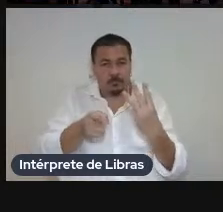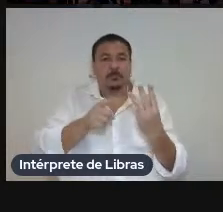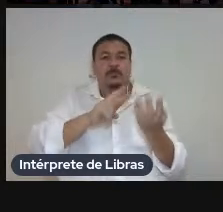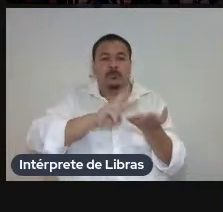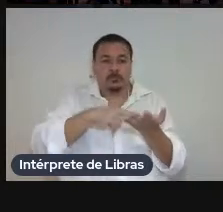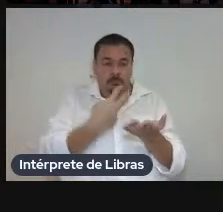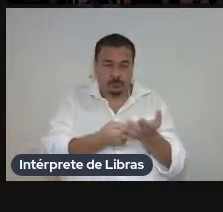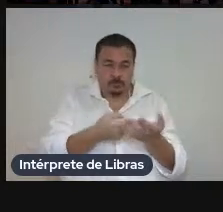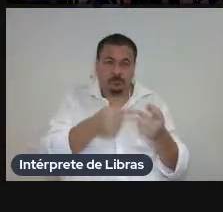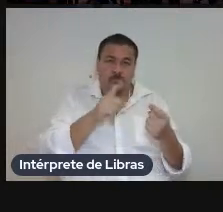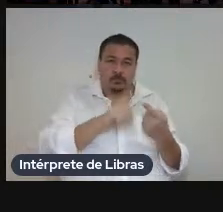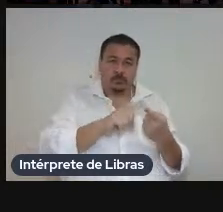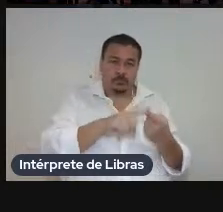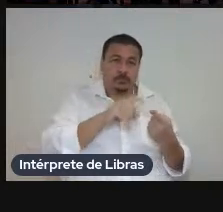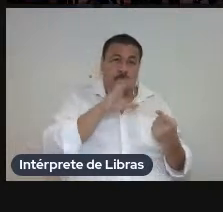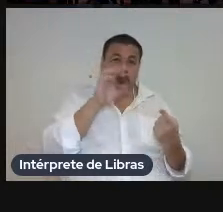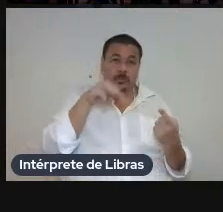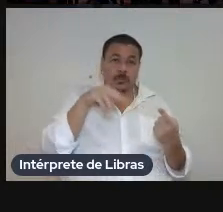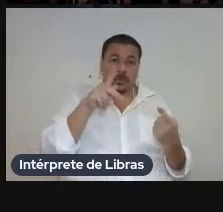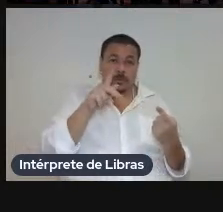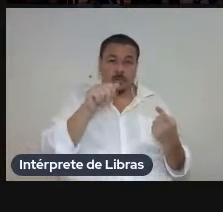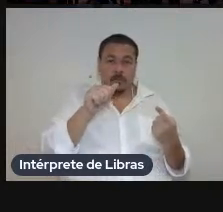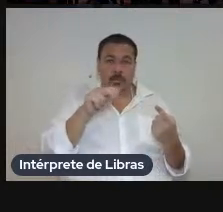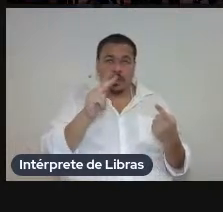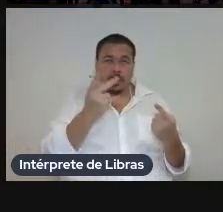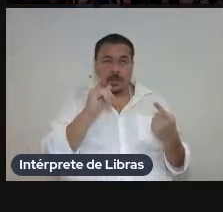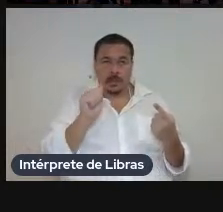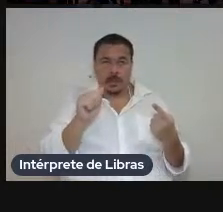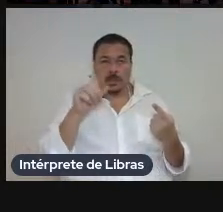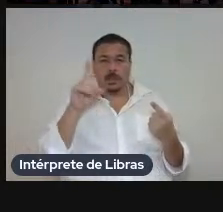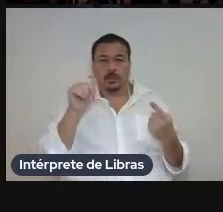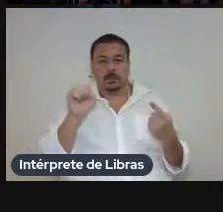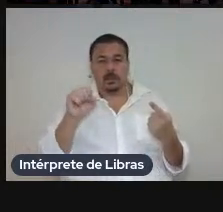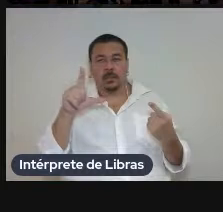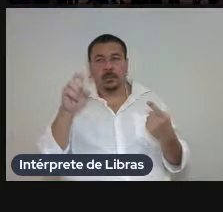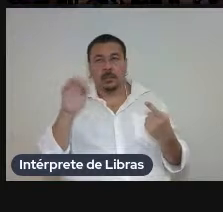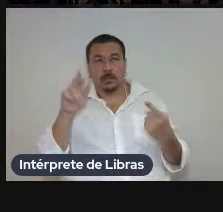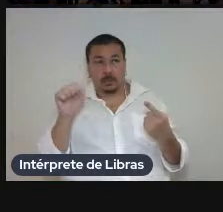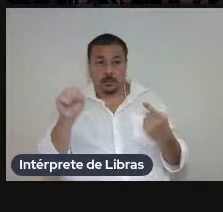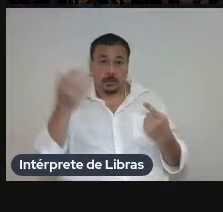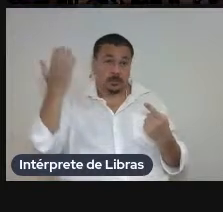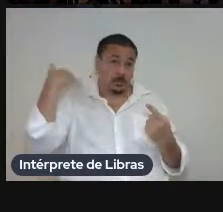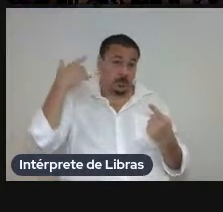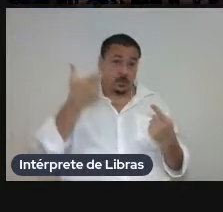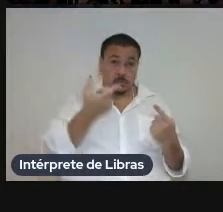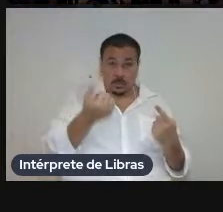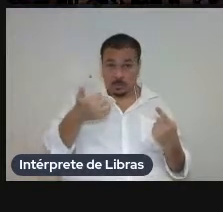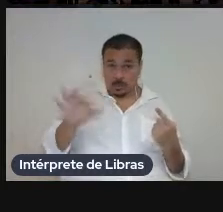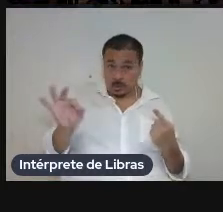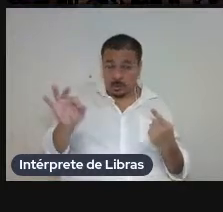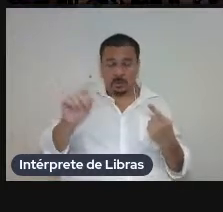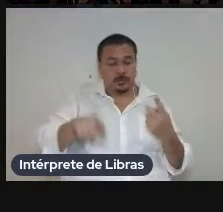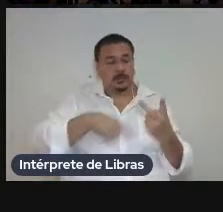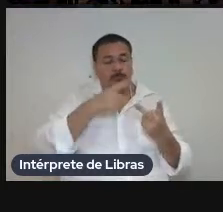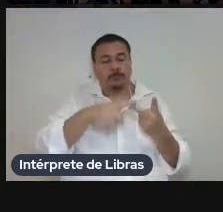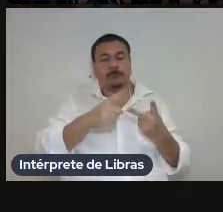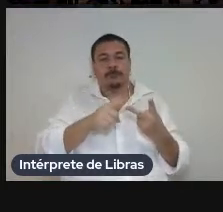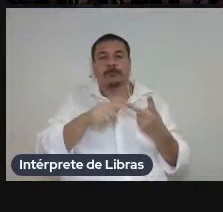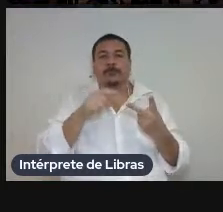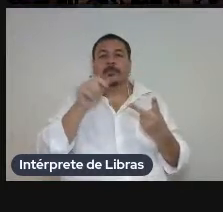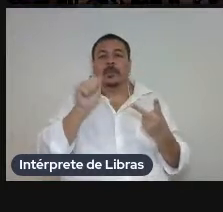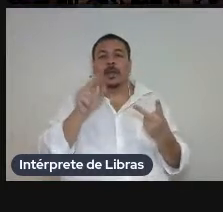partir da tradução da editora Companhia das Letras que foi publicada em 2010 a partir da tradução da editora